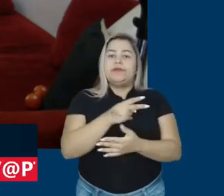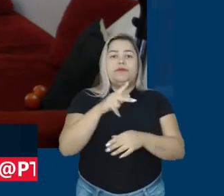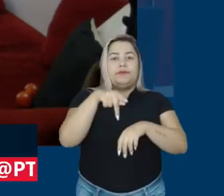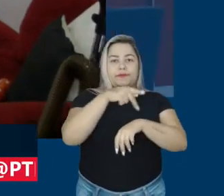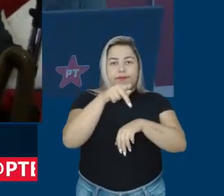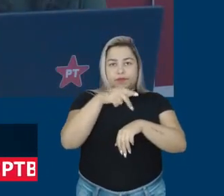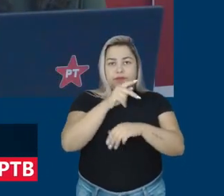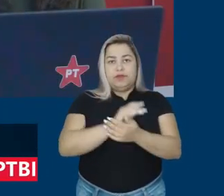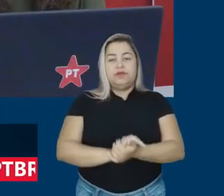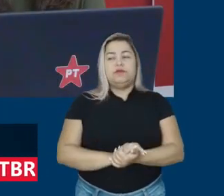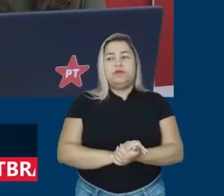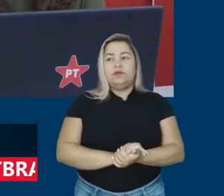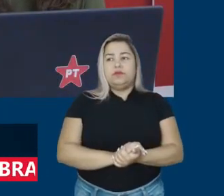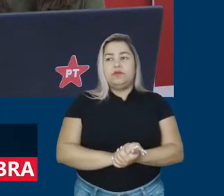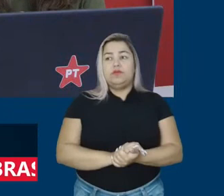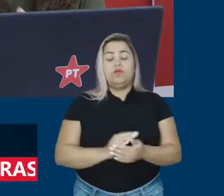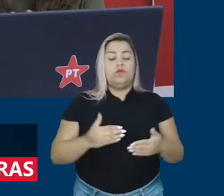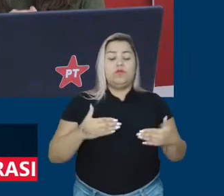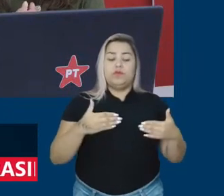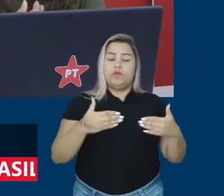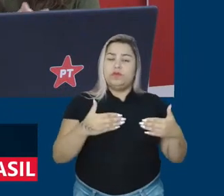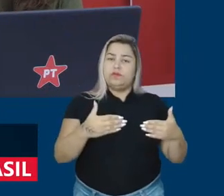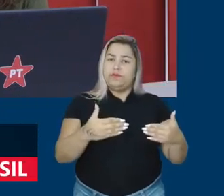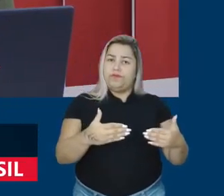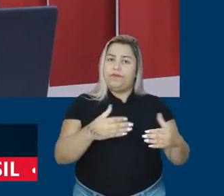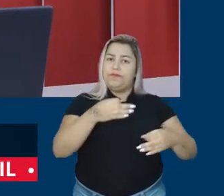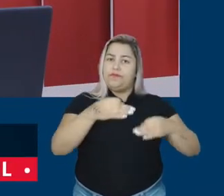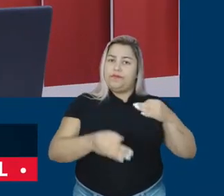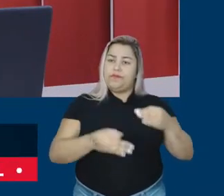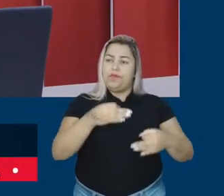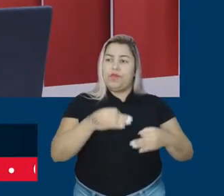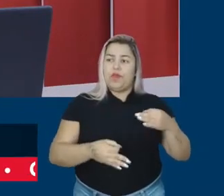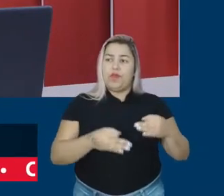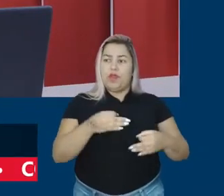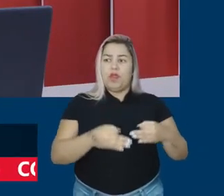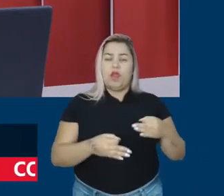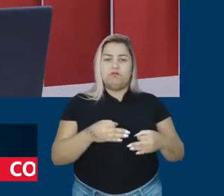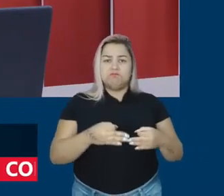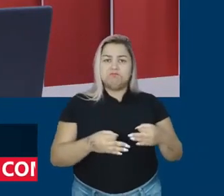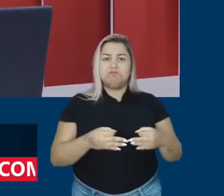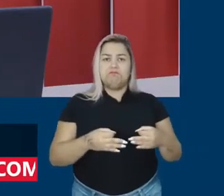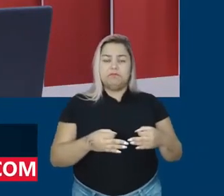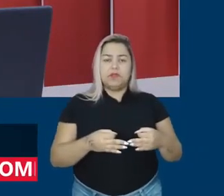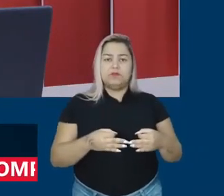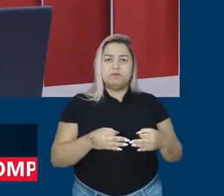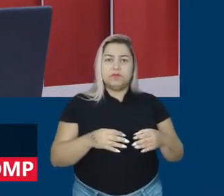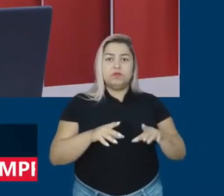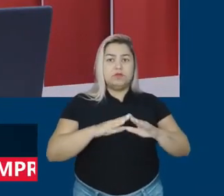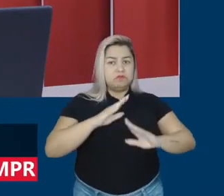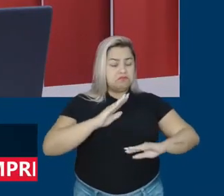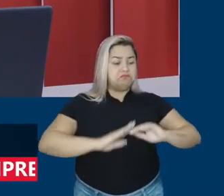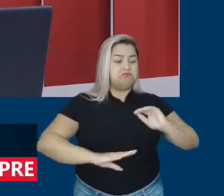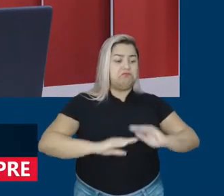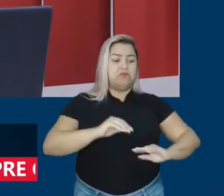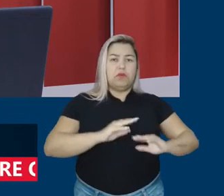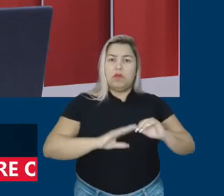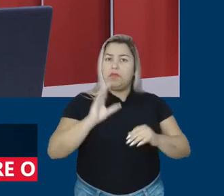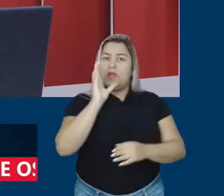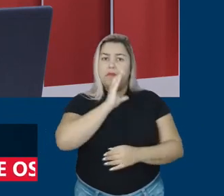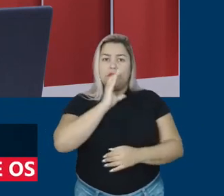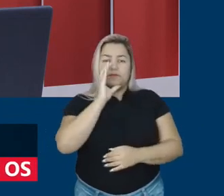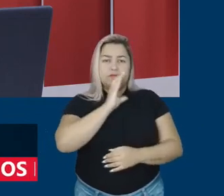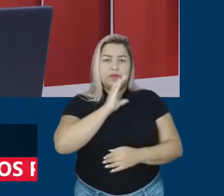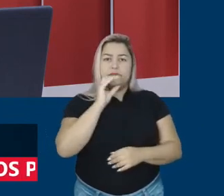Amanda. E o Ministério da Justiça reagiu rapidamente também a esse discurso que tentava emplacar